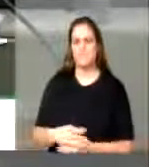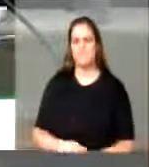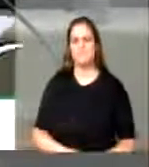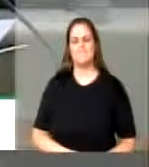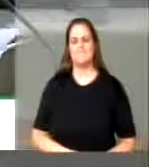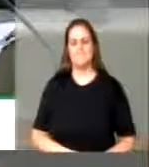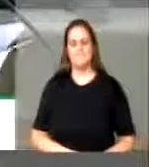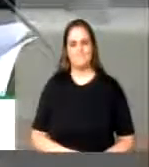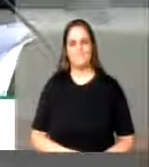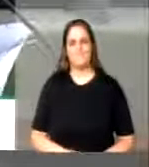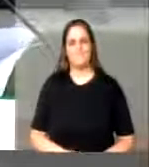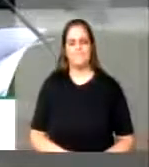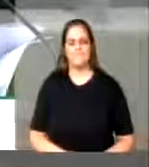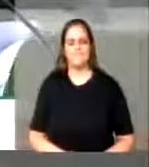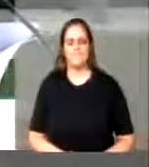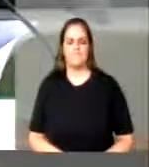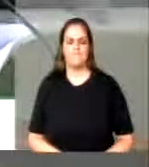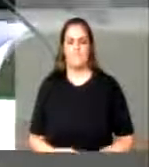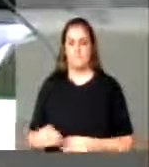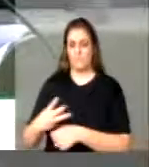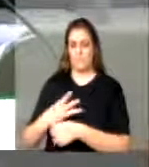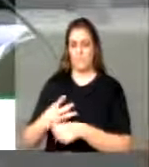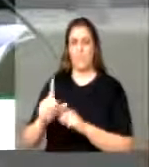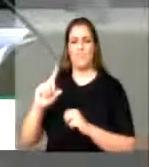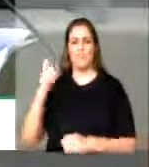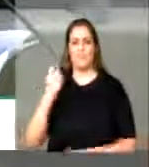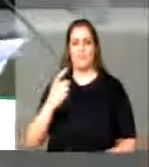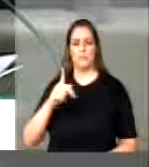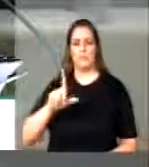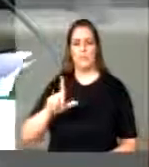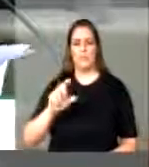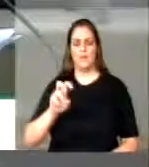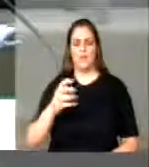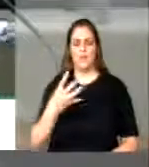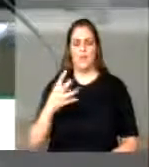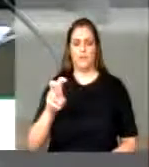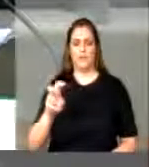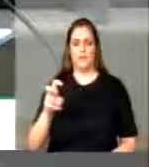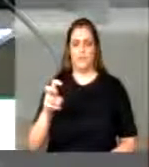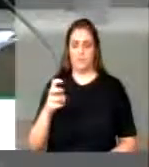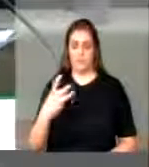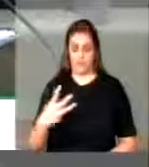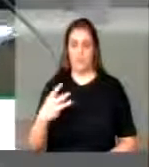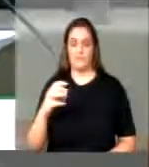A terceirização é a de vinda do PL 4302, de 1998,